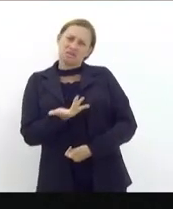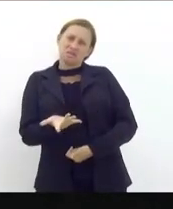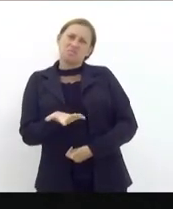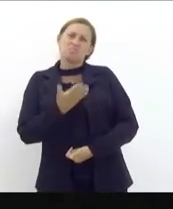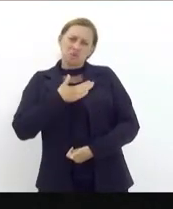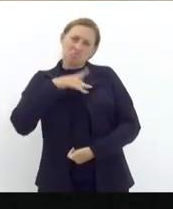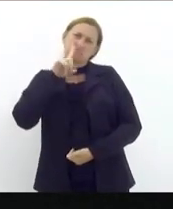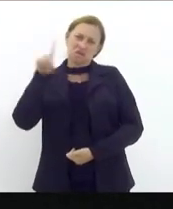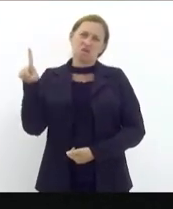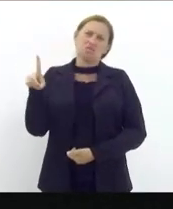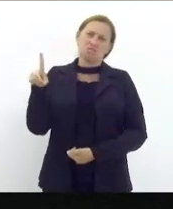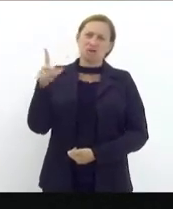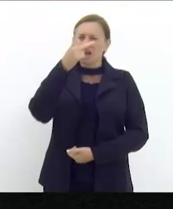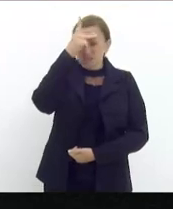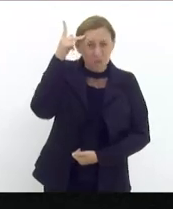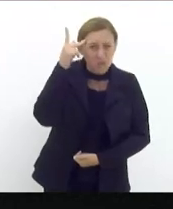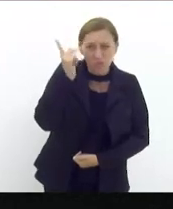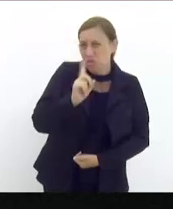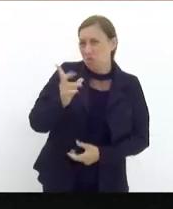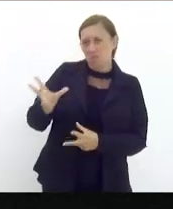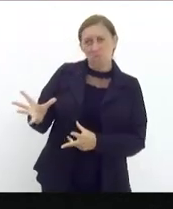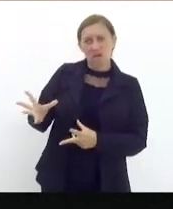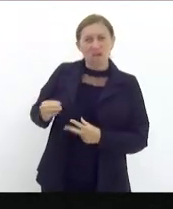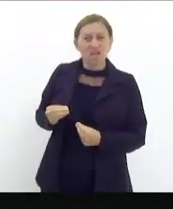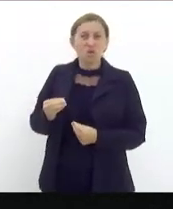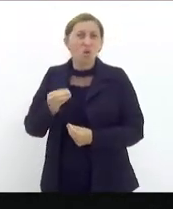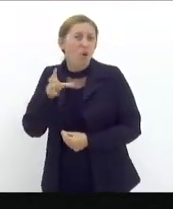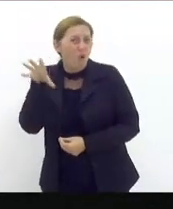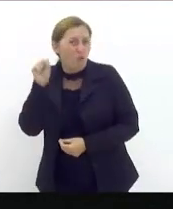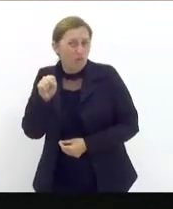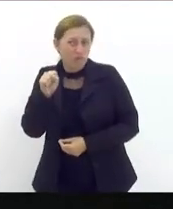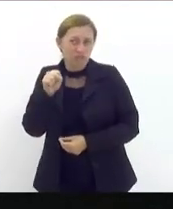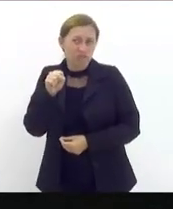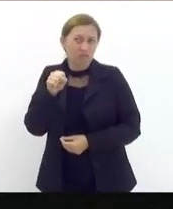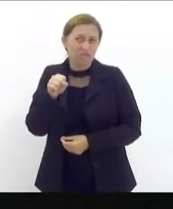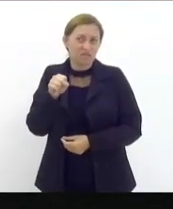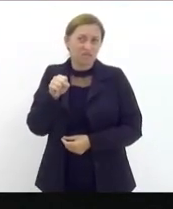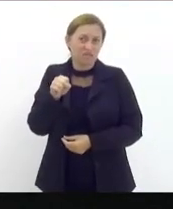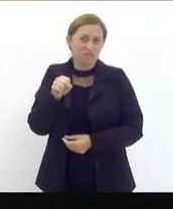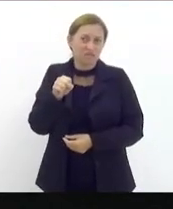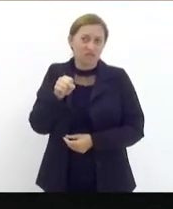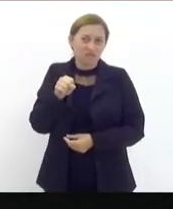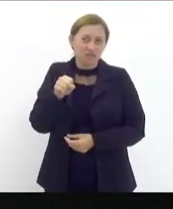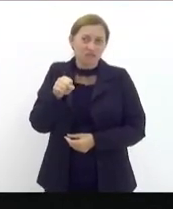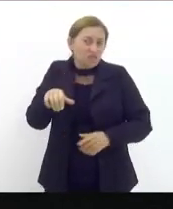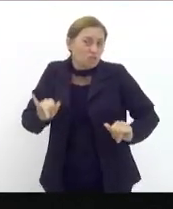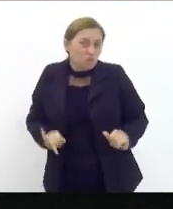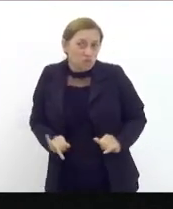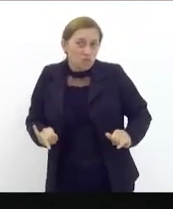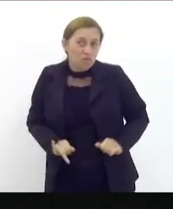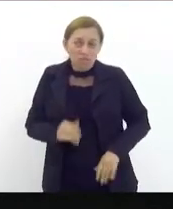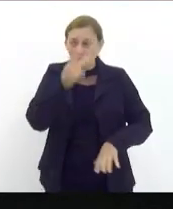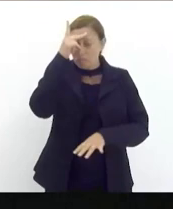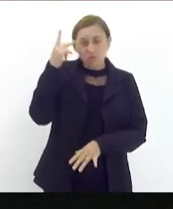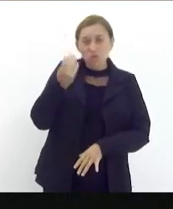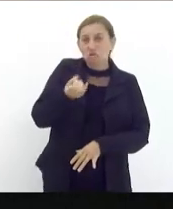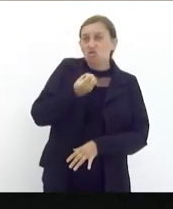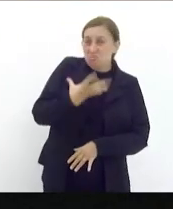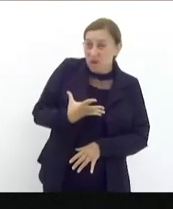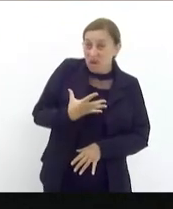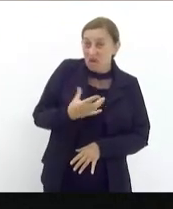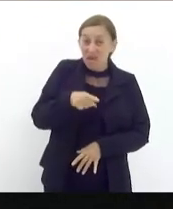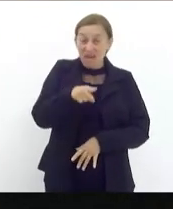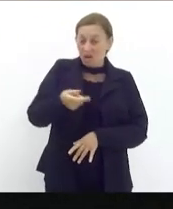as pessoas não merecem ouvir isso isso é uma afronta é um tapa na cara do cidadão de bem essas